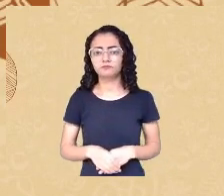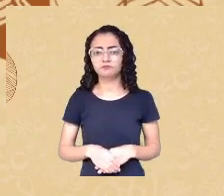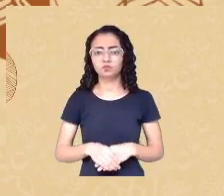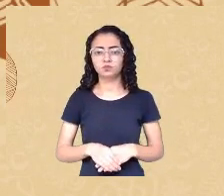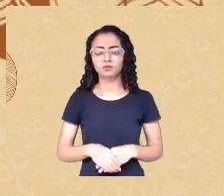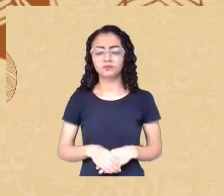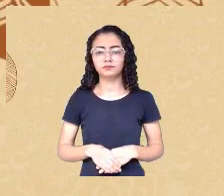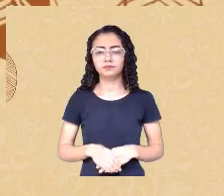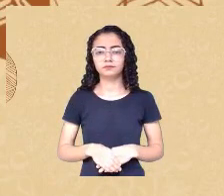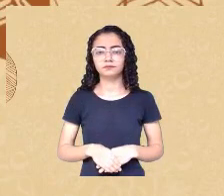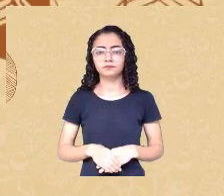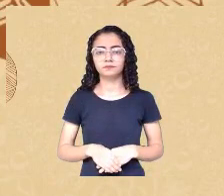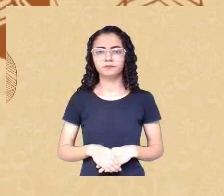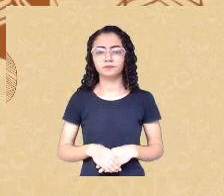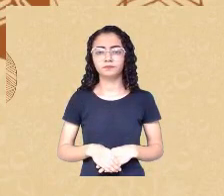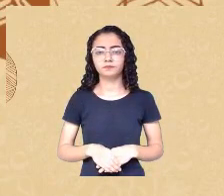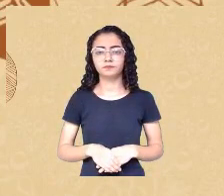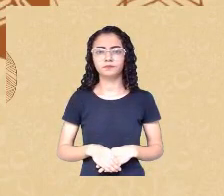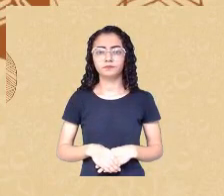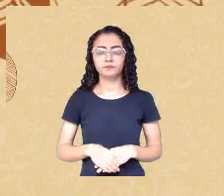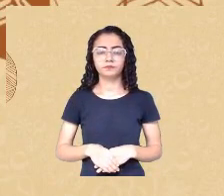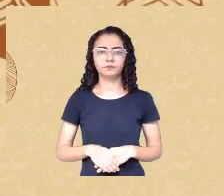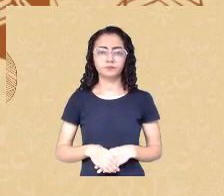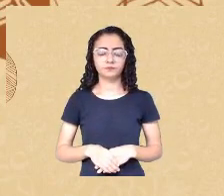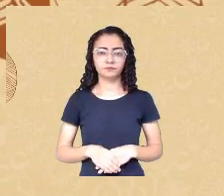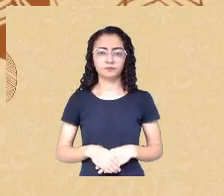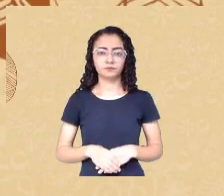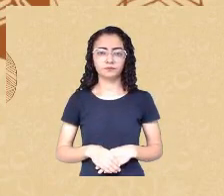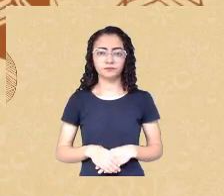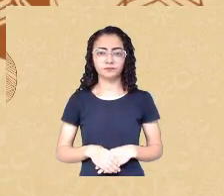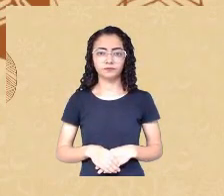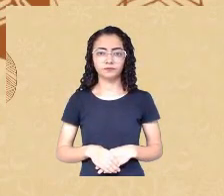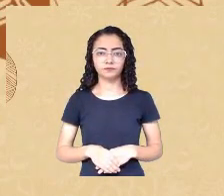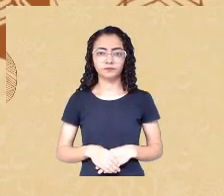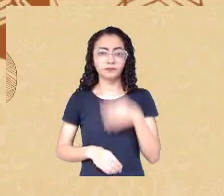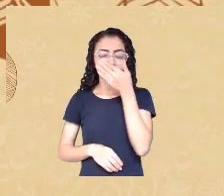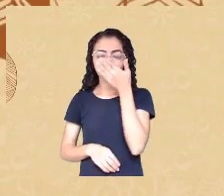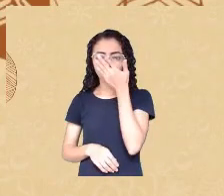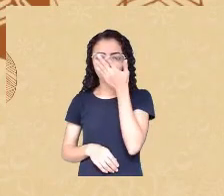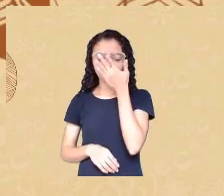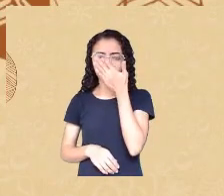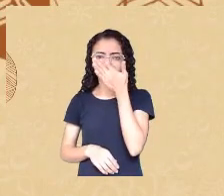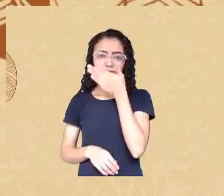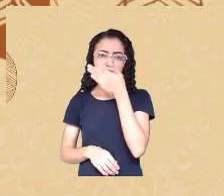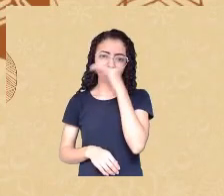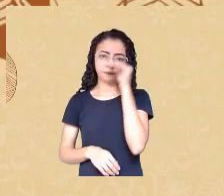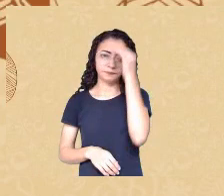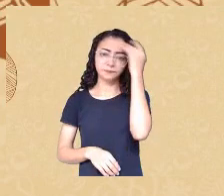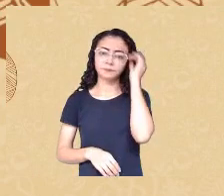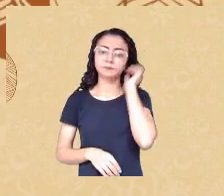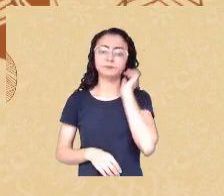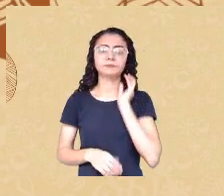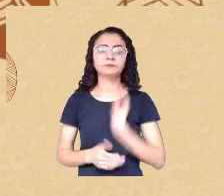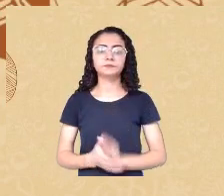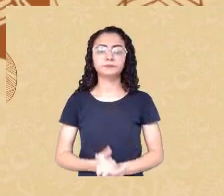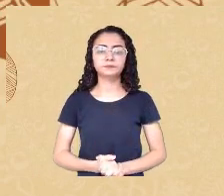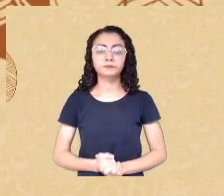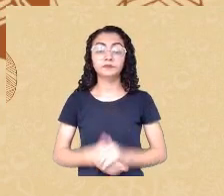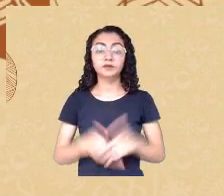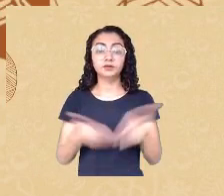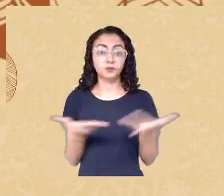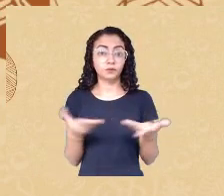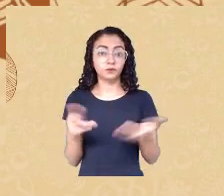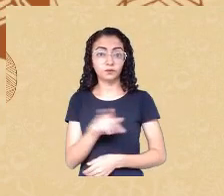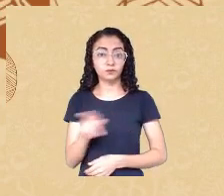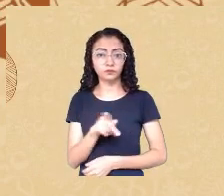Vou passar a palavra, vou passar a palavra para o professor Leogildo, então,